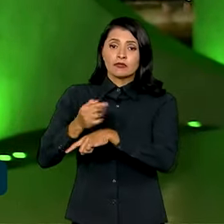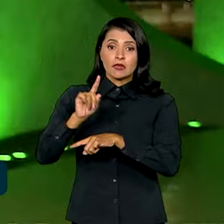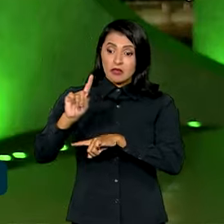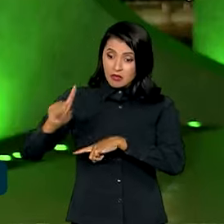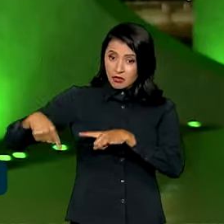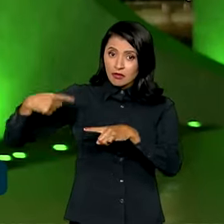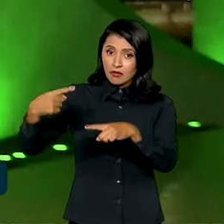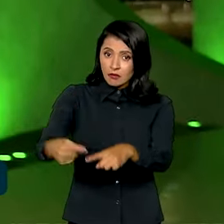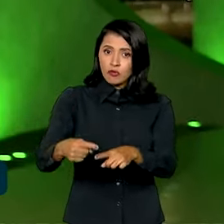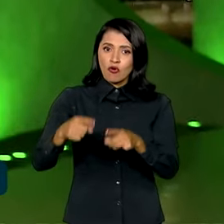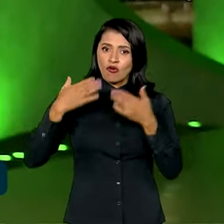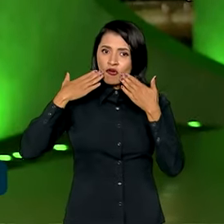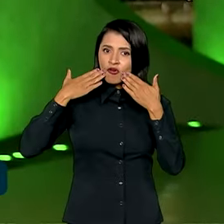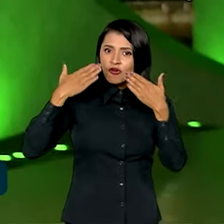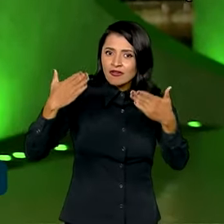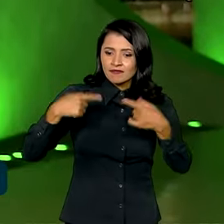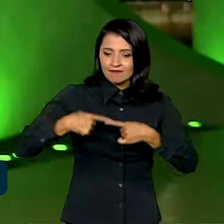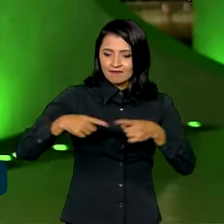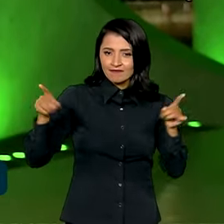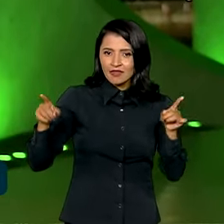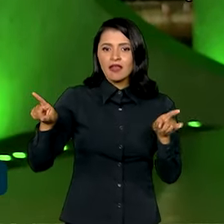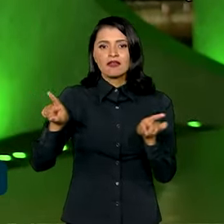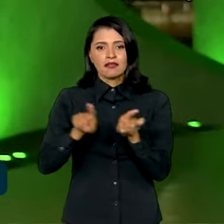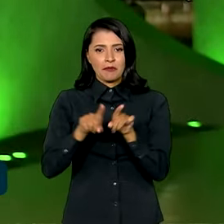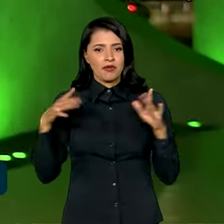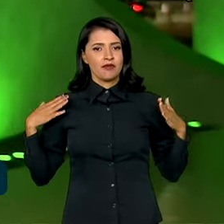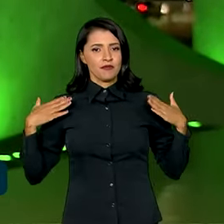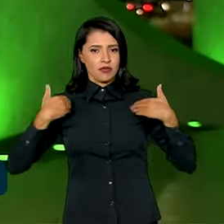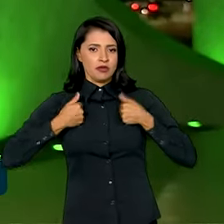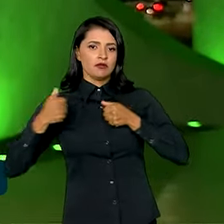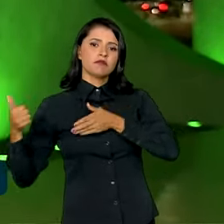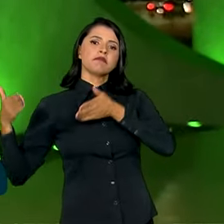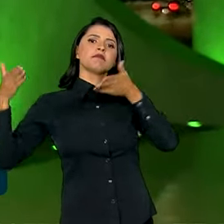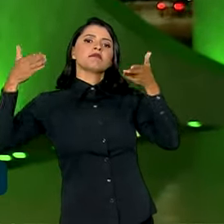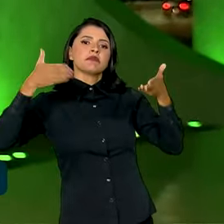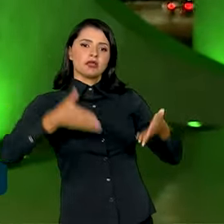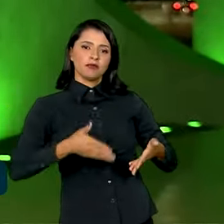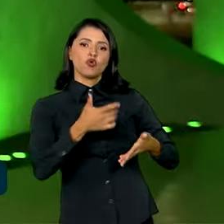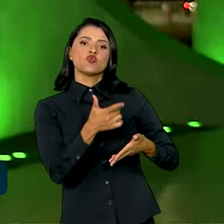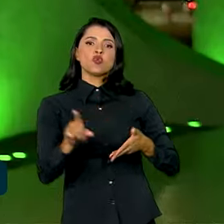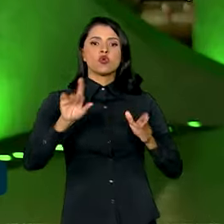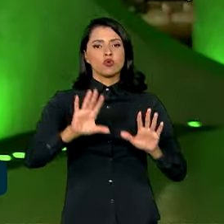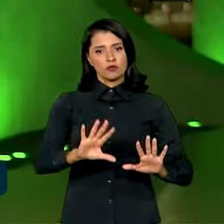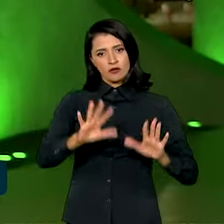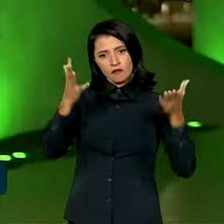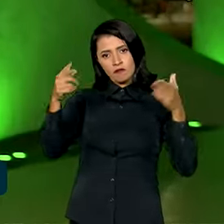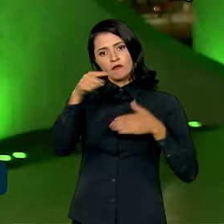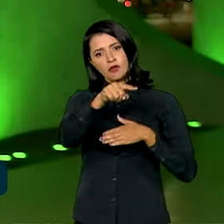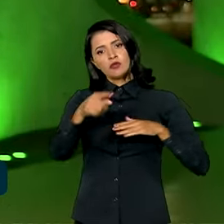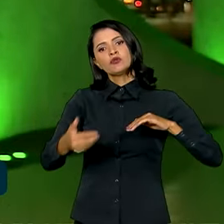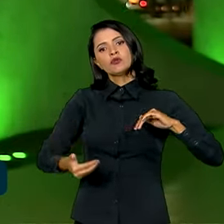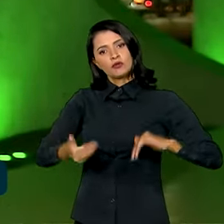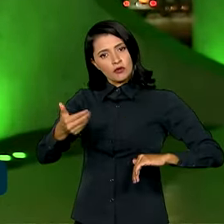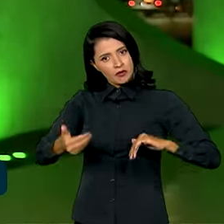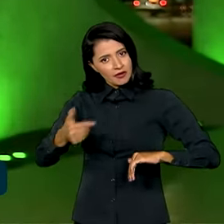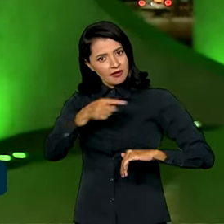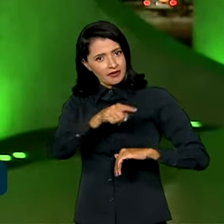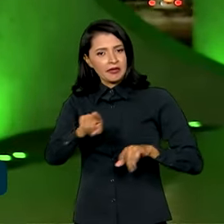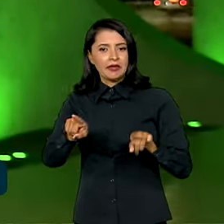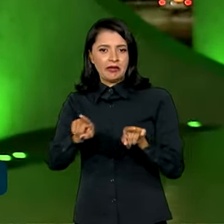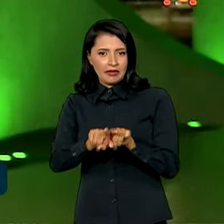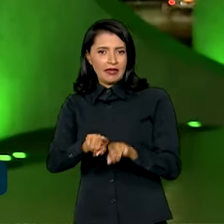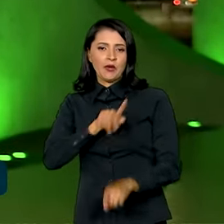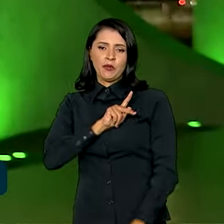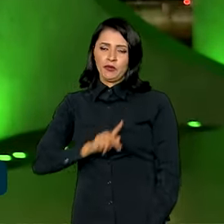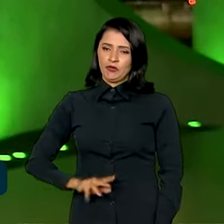exposição aqui no STF, os ministros também participaram deste outro evento no Congresso Nacional, que o presidente